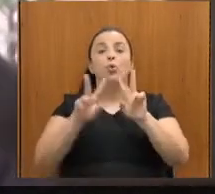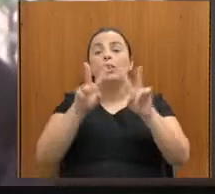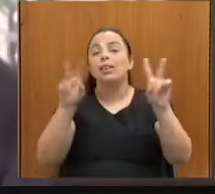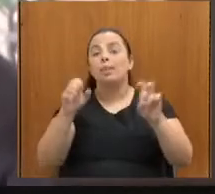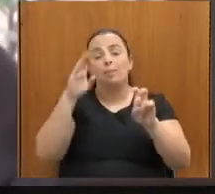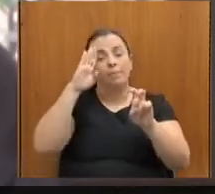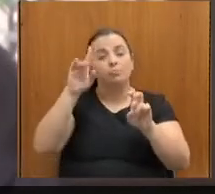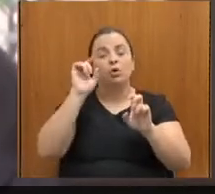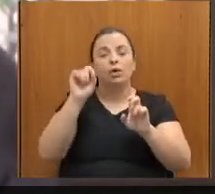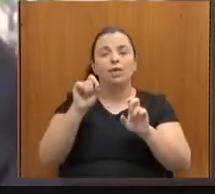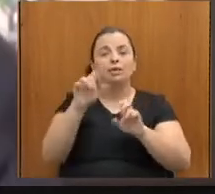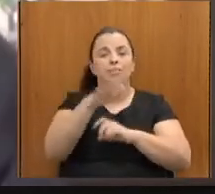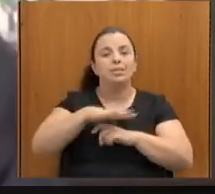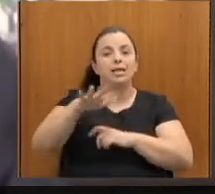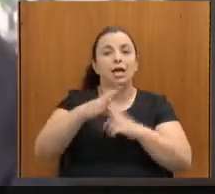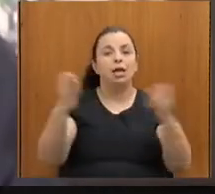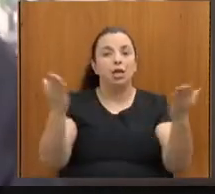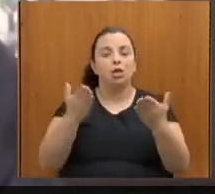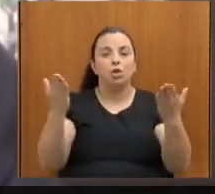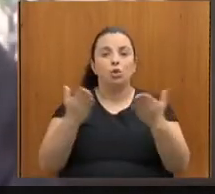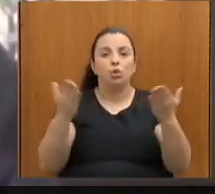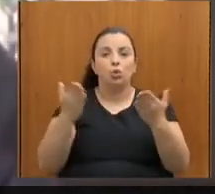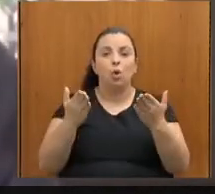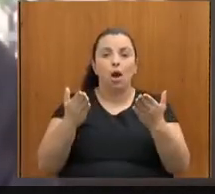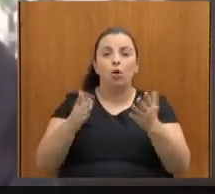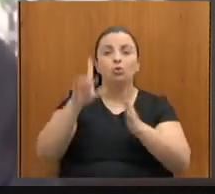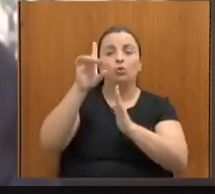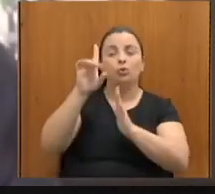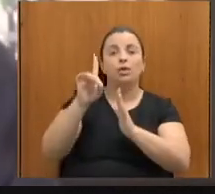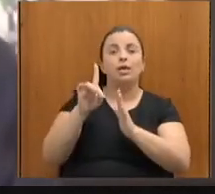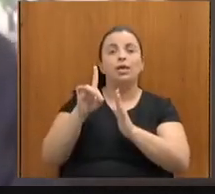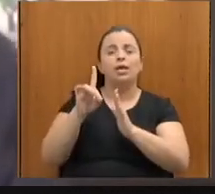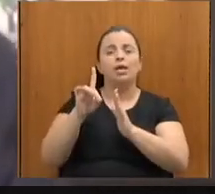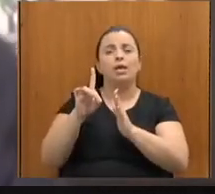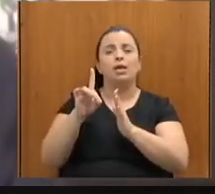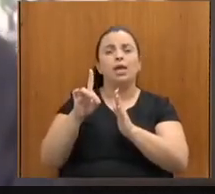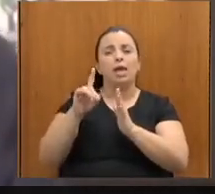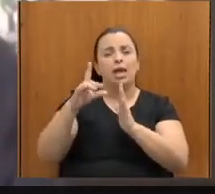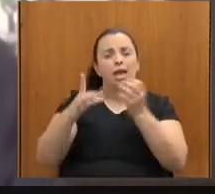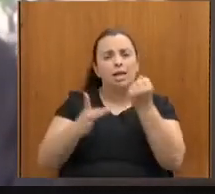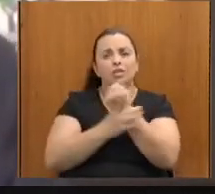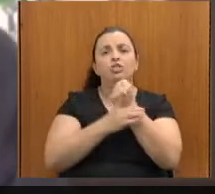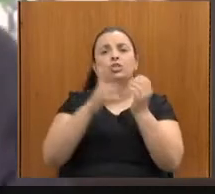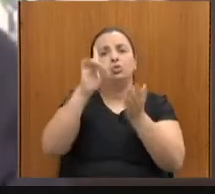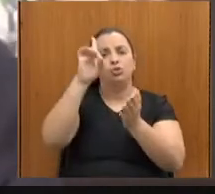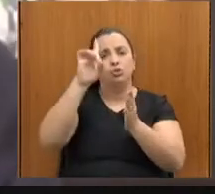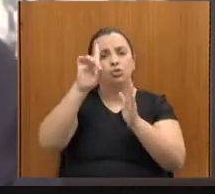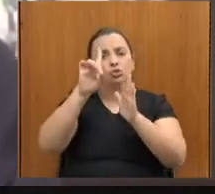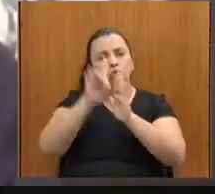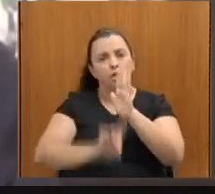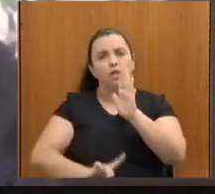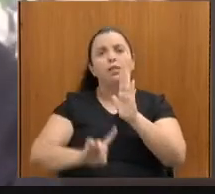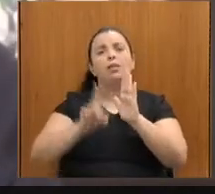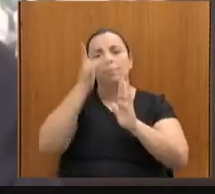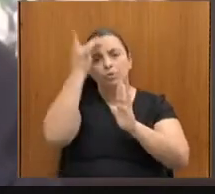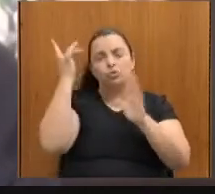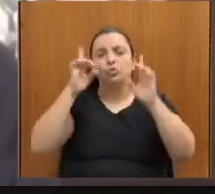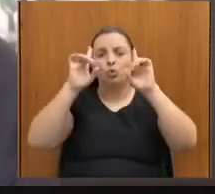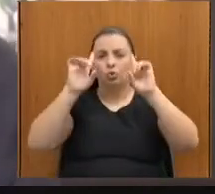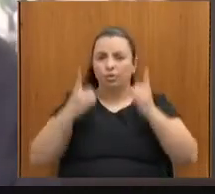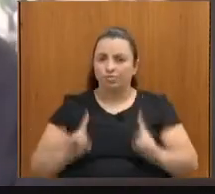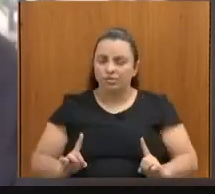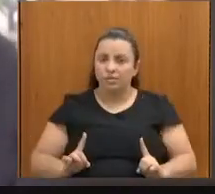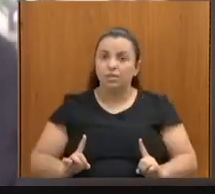e futuro na implementação dos direitos das pessoas com deficiência. Então, eu convido todos vocês a estarem conosco participando